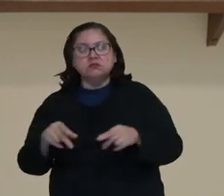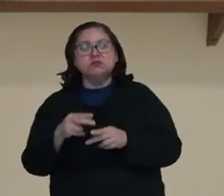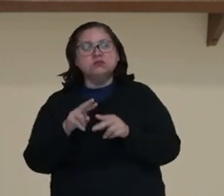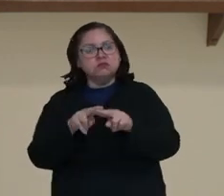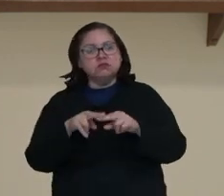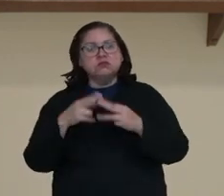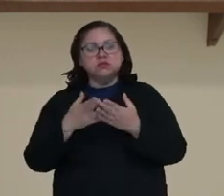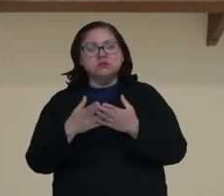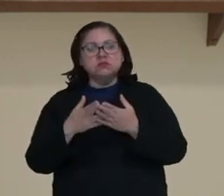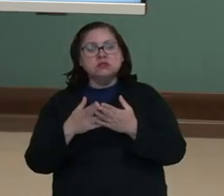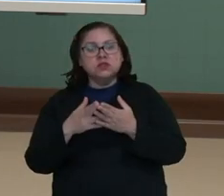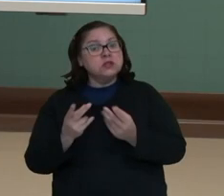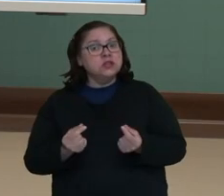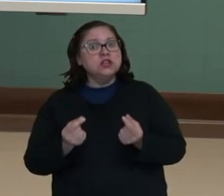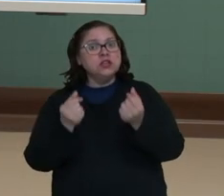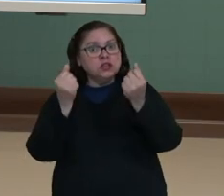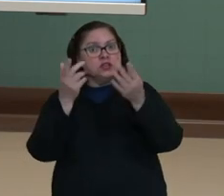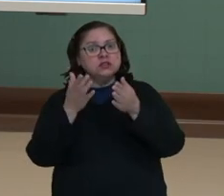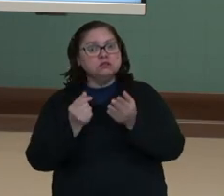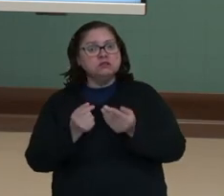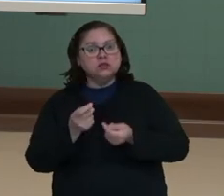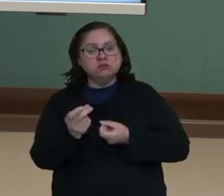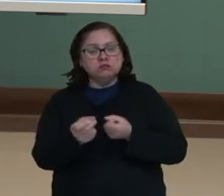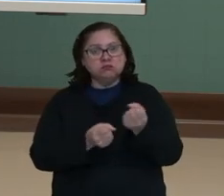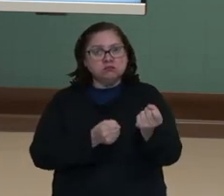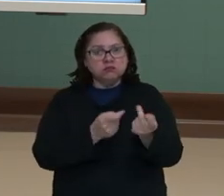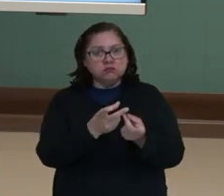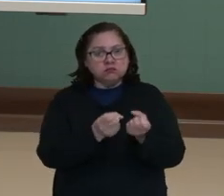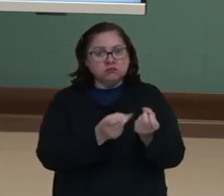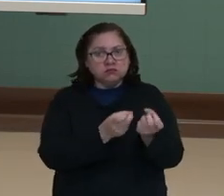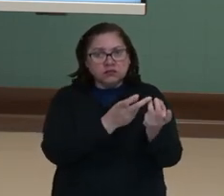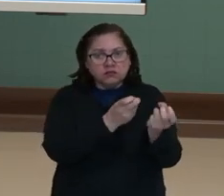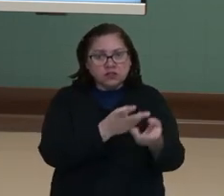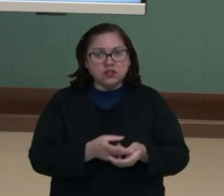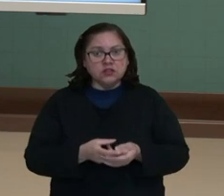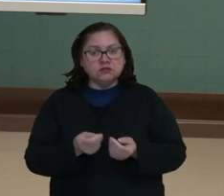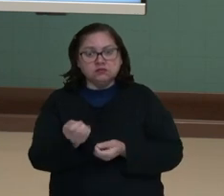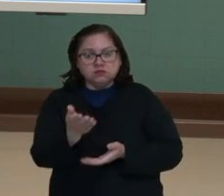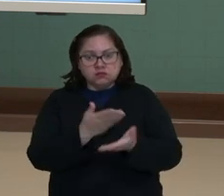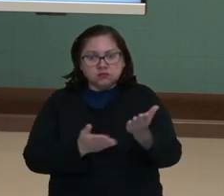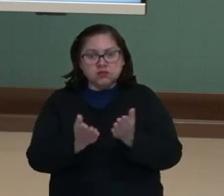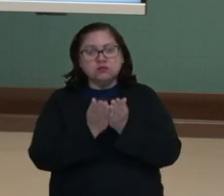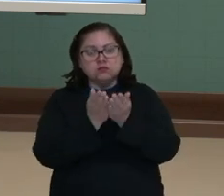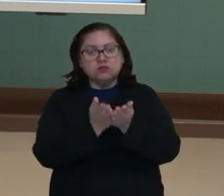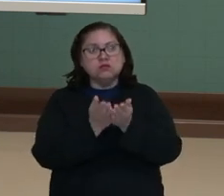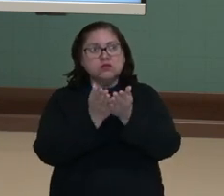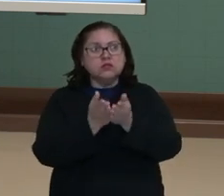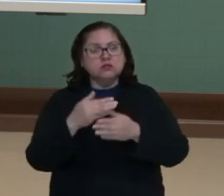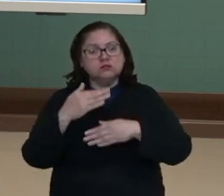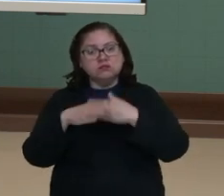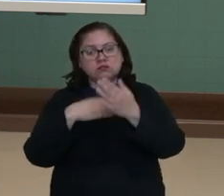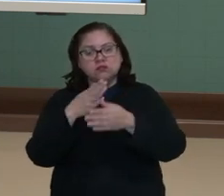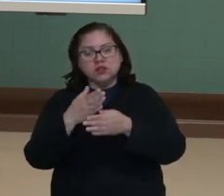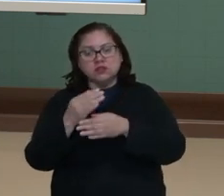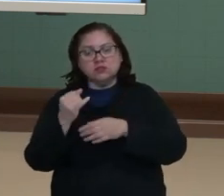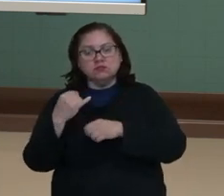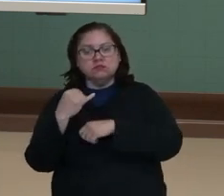conseguiram certa riqueza através do comércio desse mar Mediterrâneo, através do comércio marítimo. E desenvolveram vários